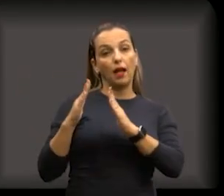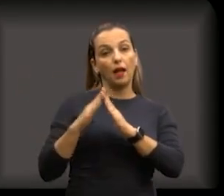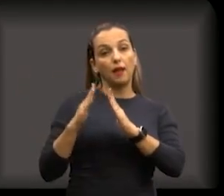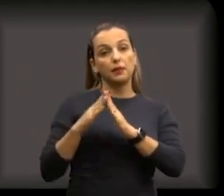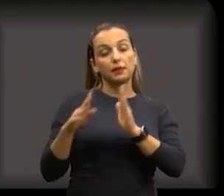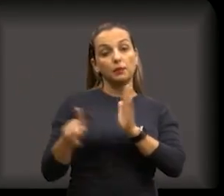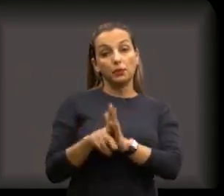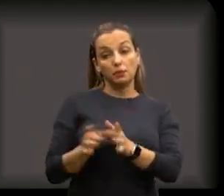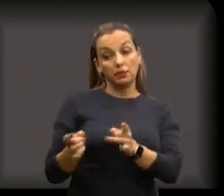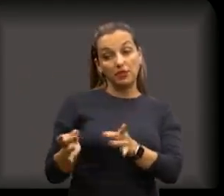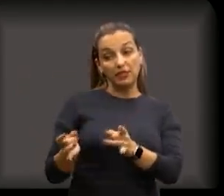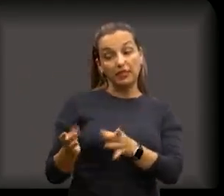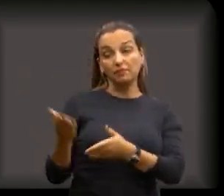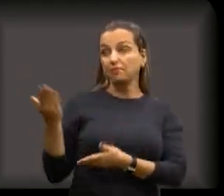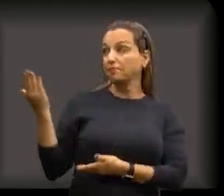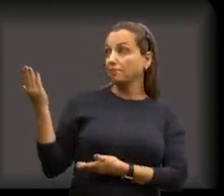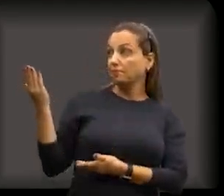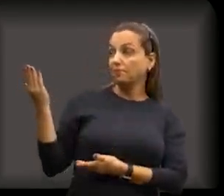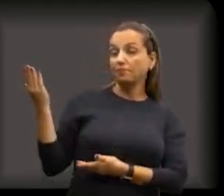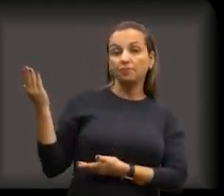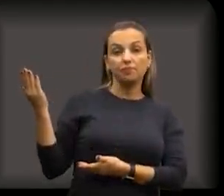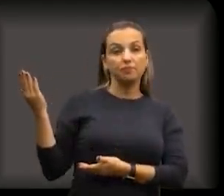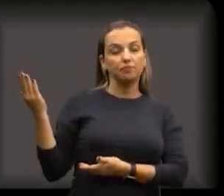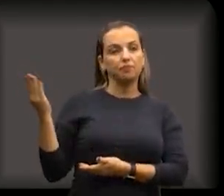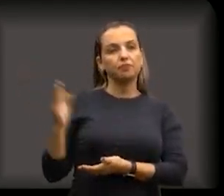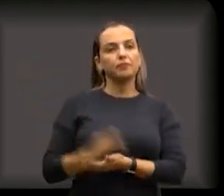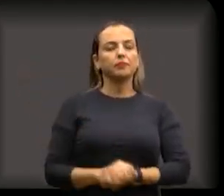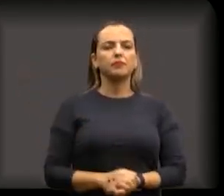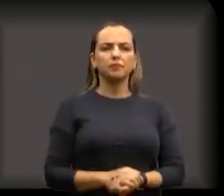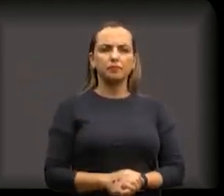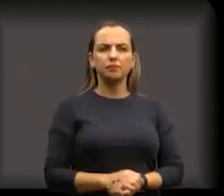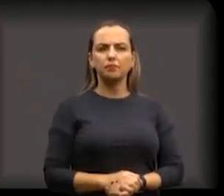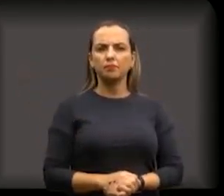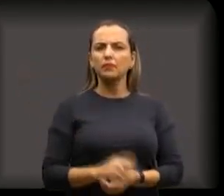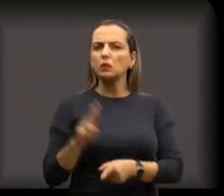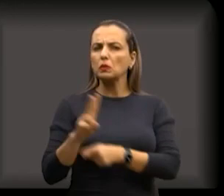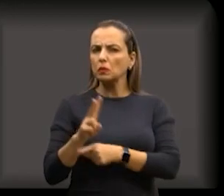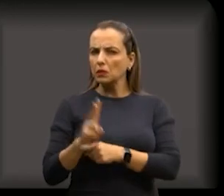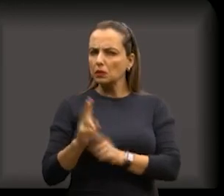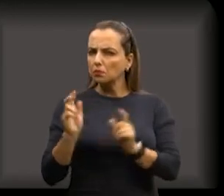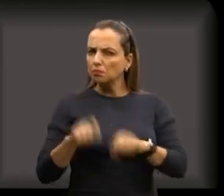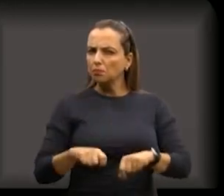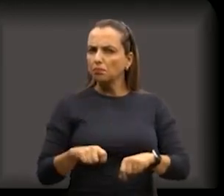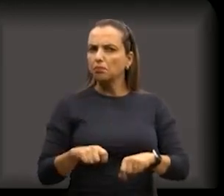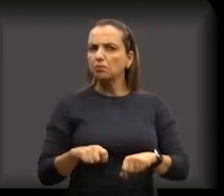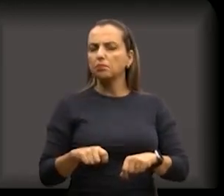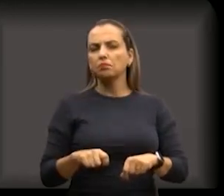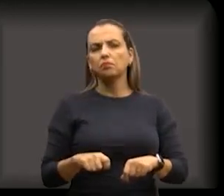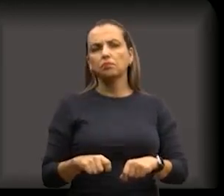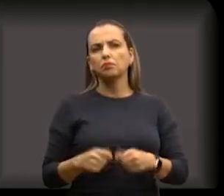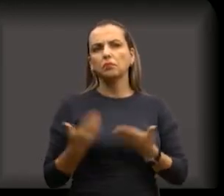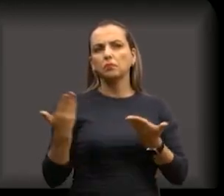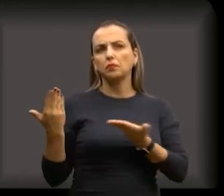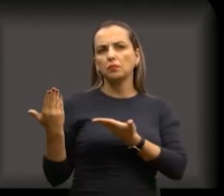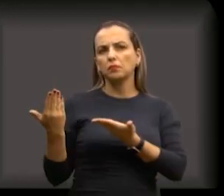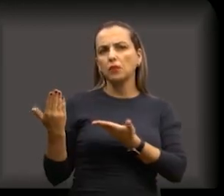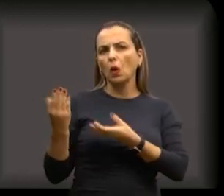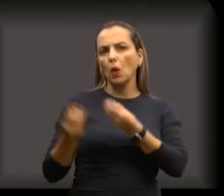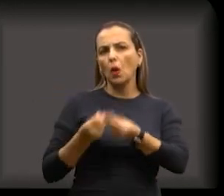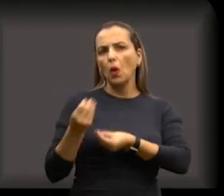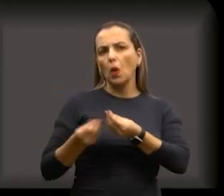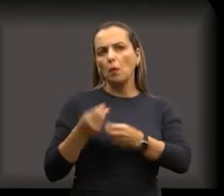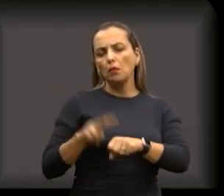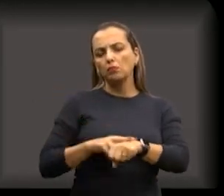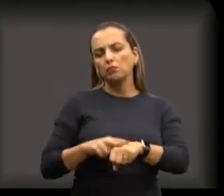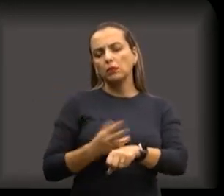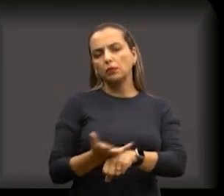vendo ainda, tem placa de venda isso aqui ainda, será que a imobiliária não devia cuidar disso aqui não? Dá uma olhadinha nisso aqui, tem